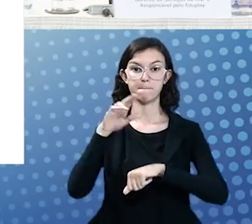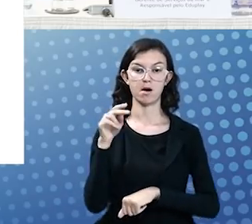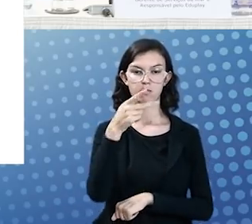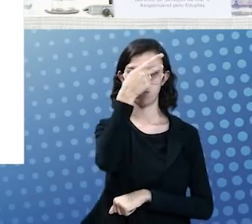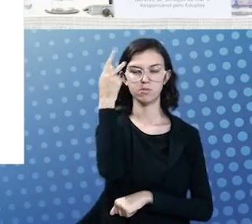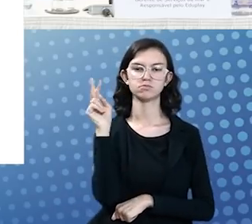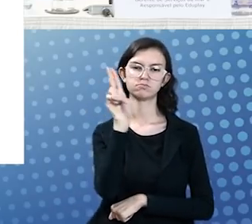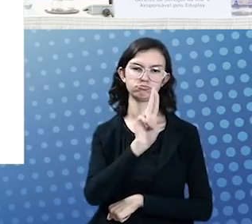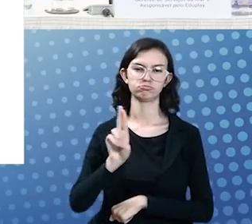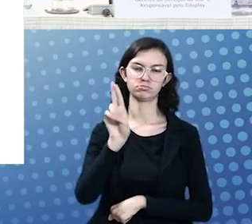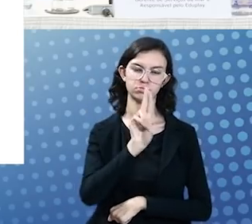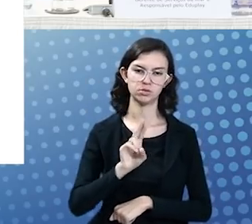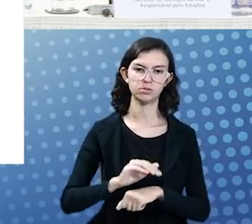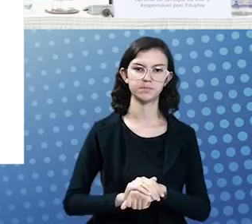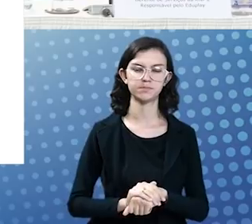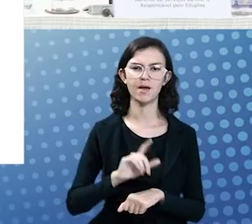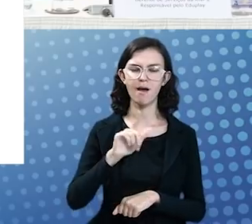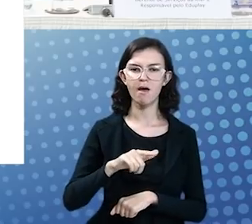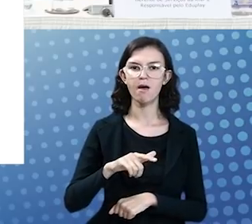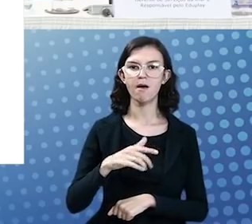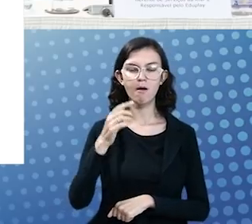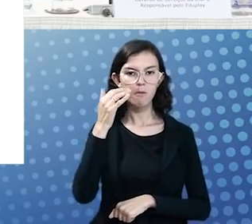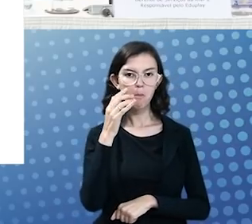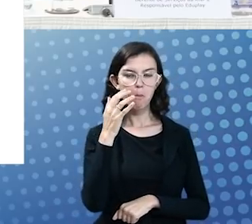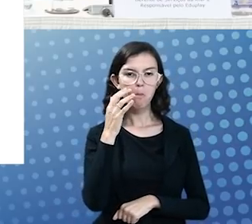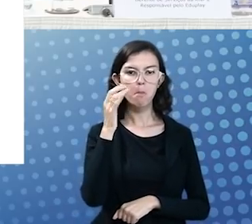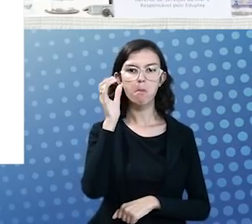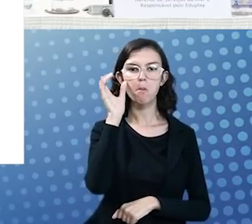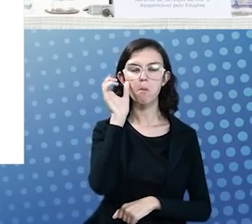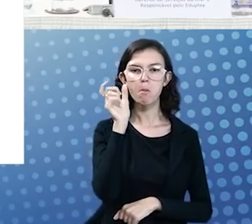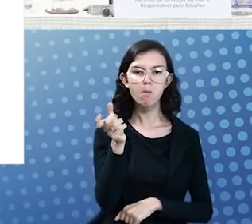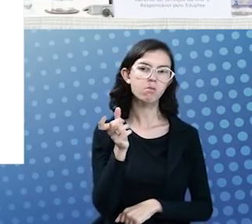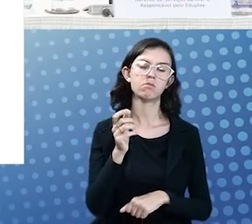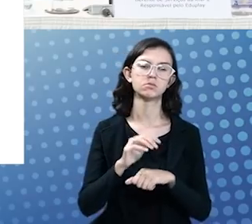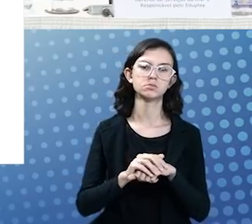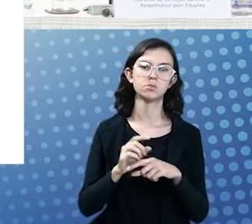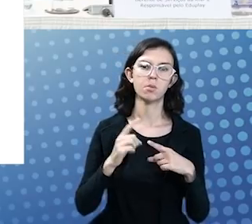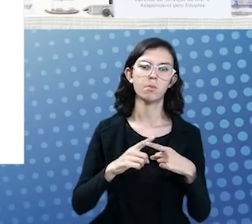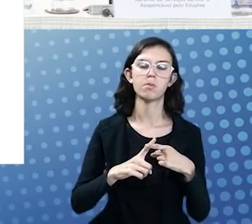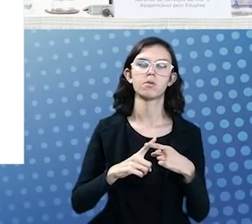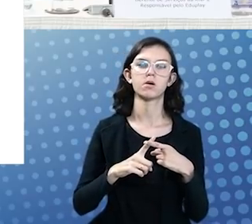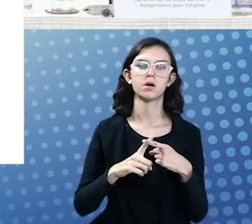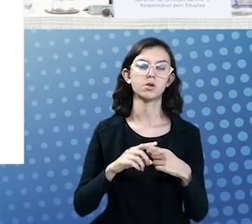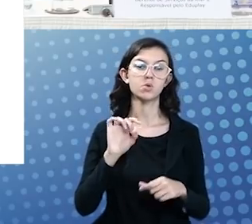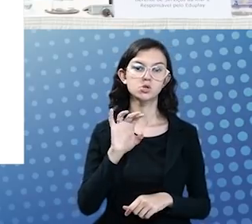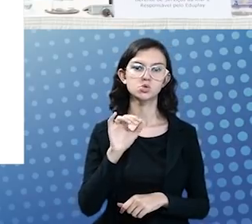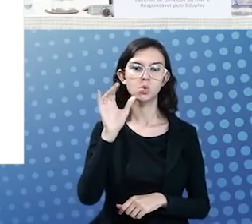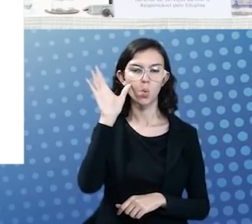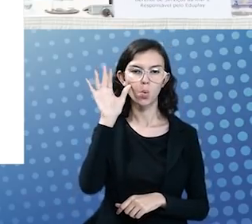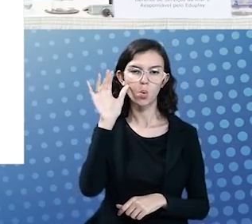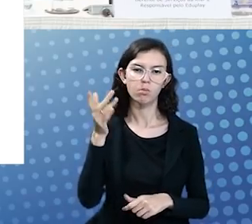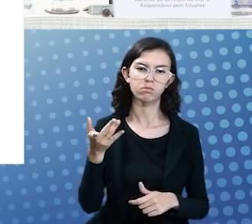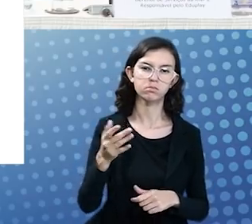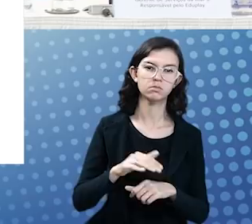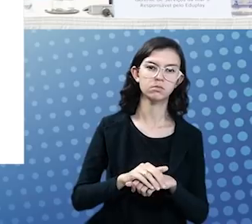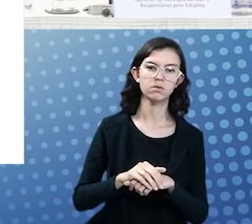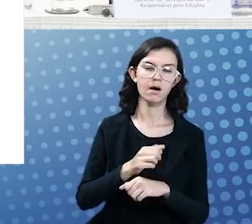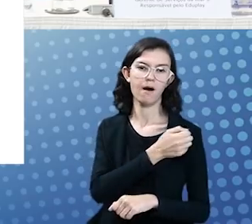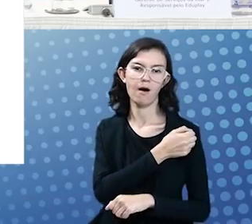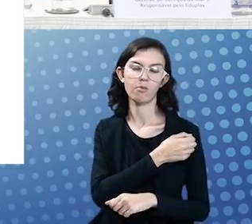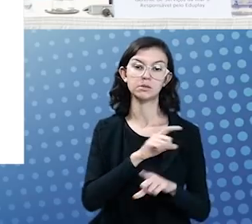E isso é muito curioso, porque não foram só aulas que foram utilizar o serviço. Todas as